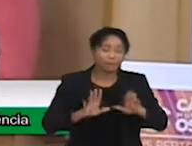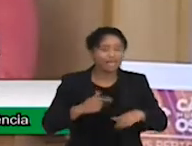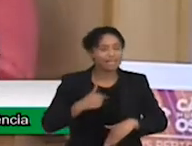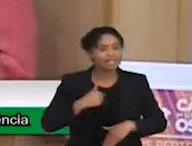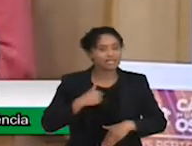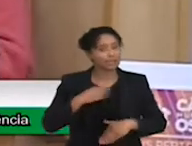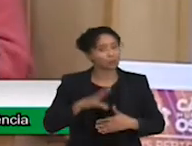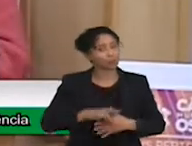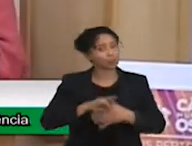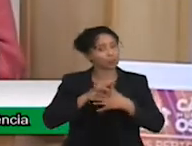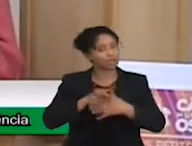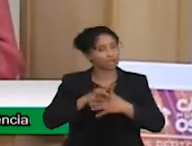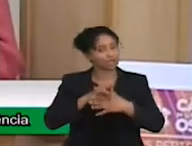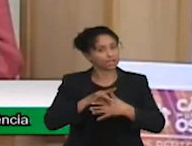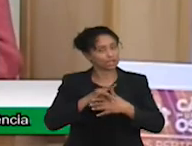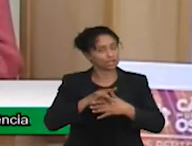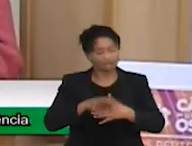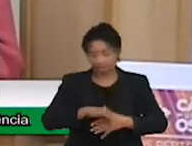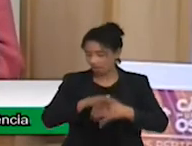olhos fechados.